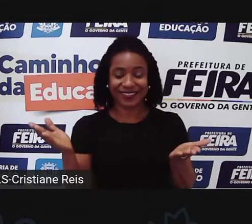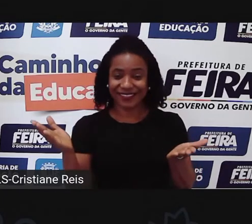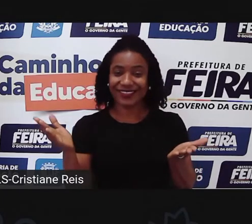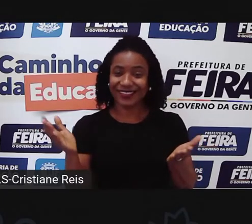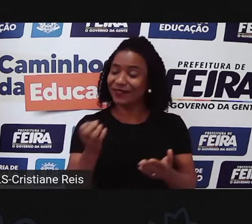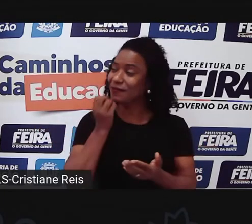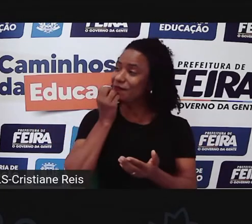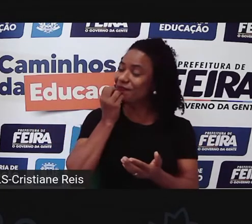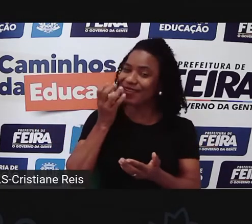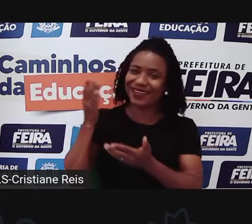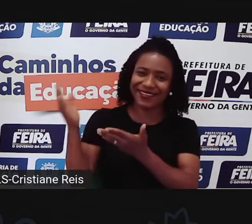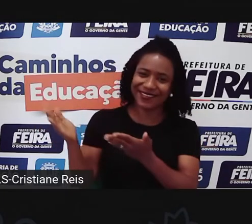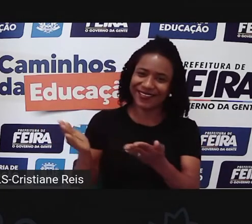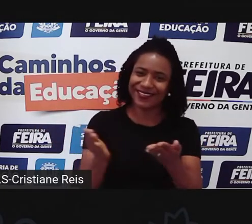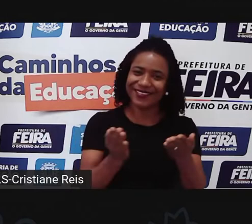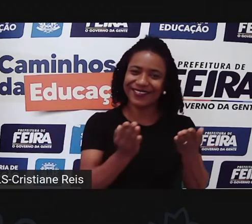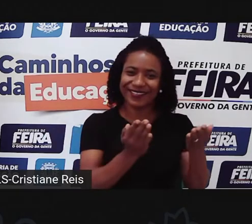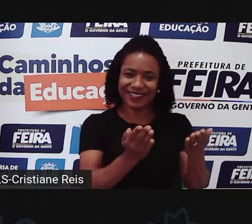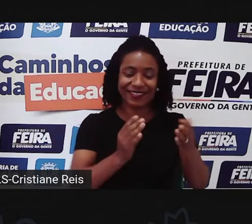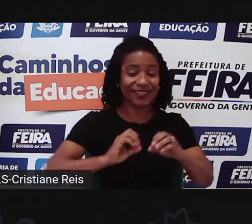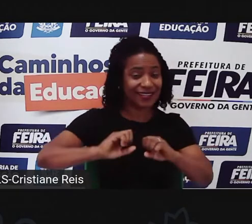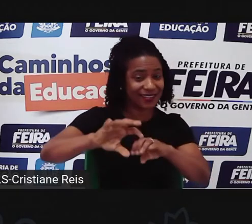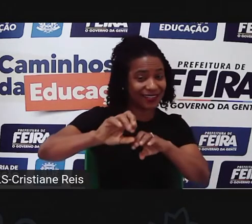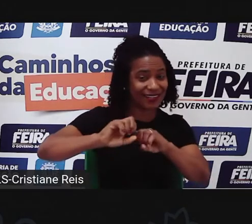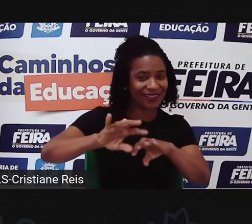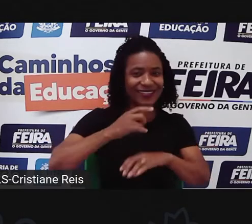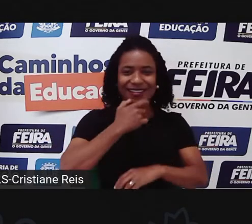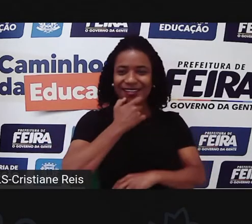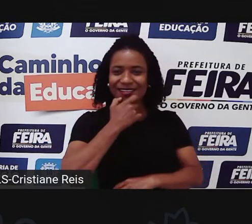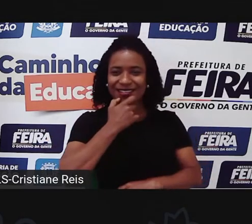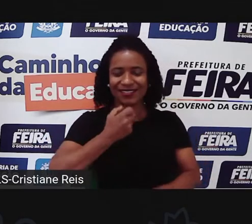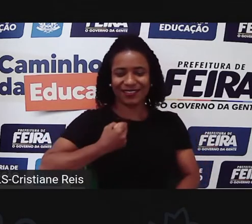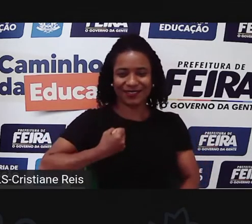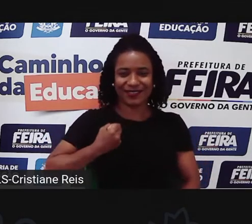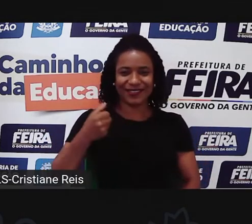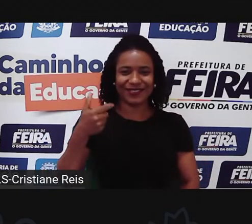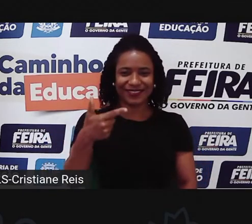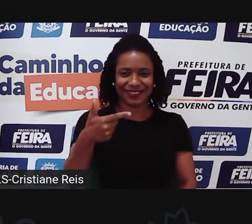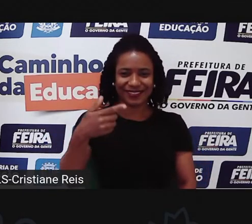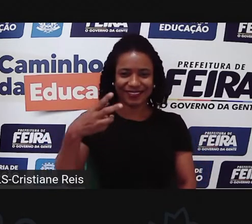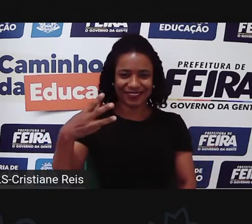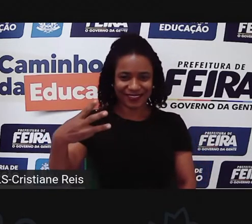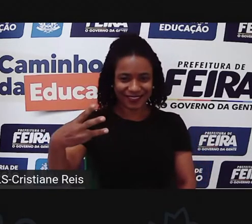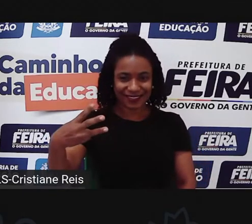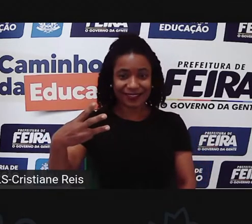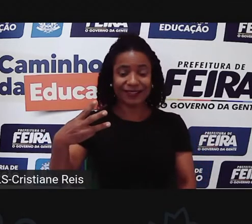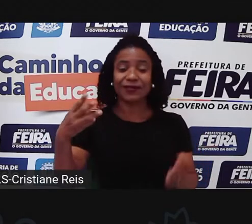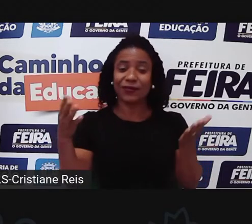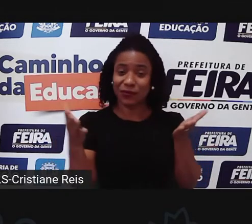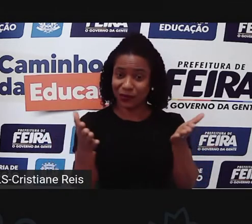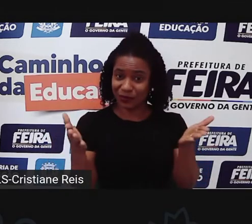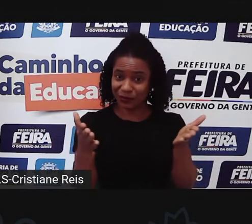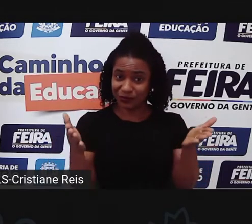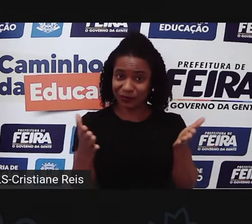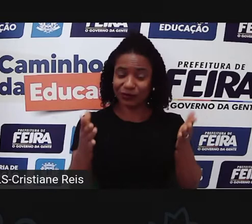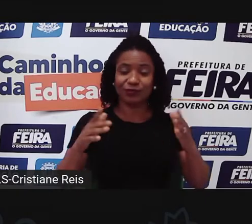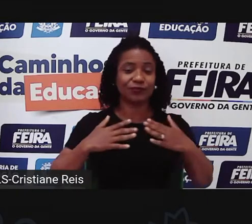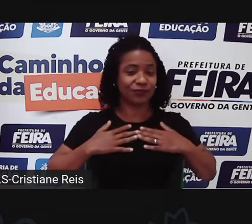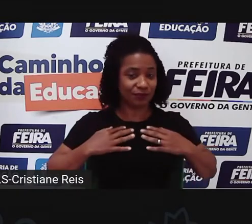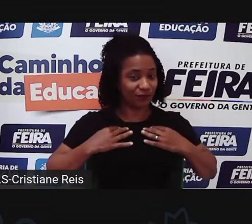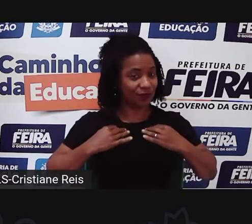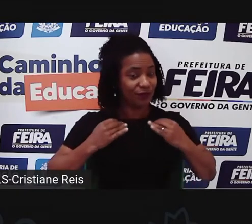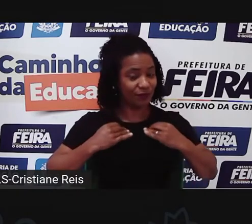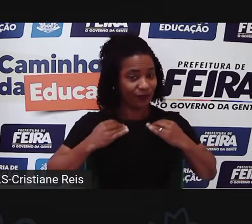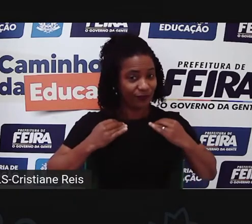Sejam bem-vindos à nossa aula de inglês nº 23. Hoje, estou vestindo uma